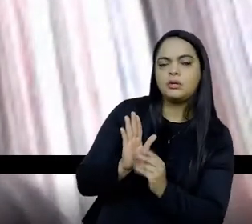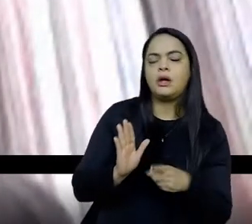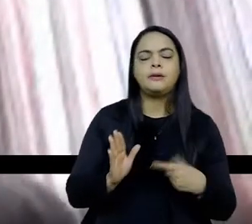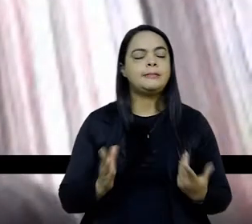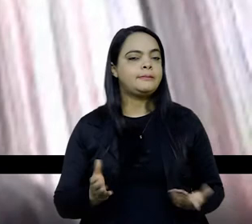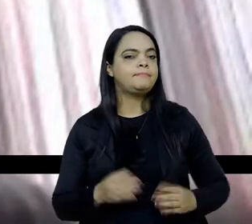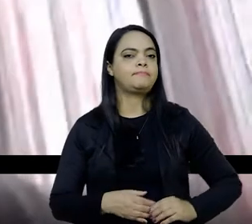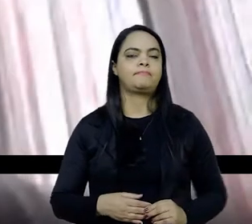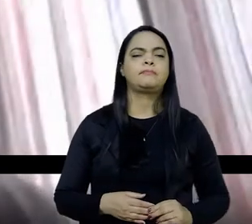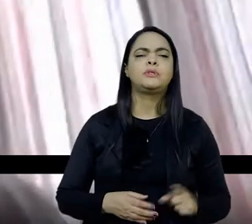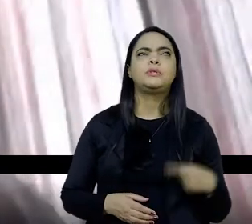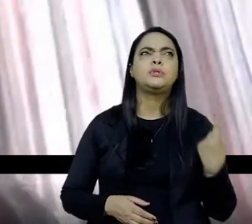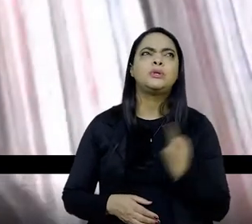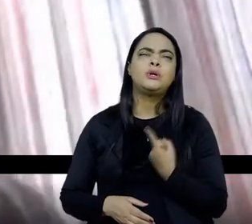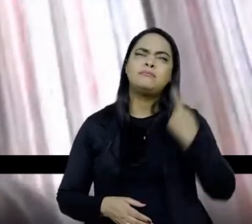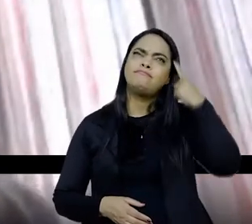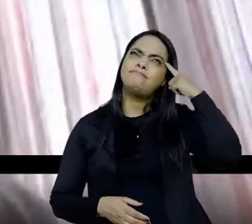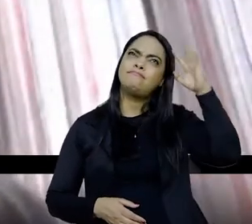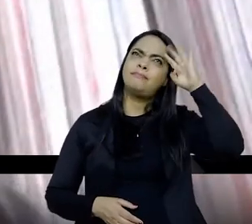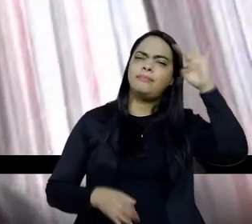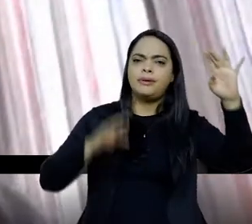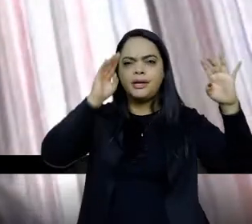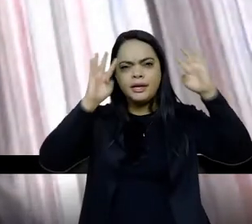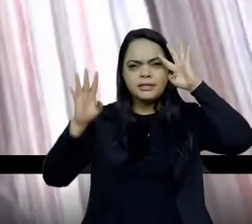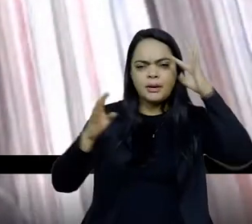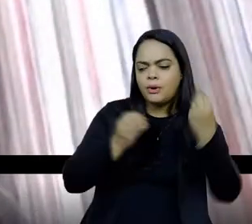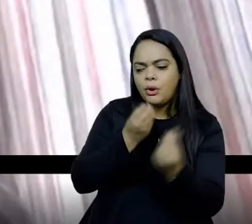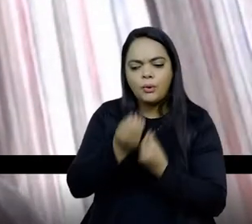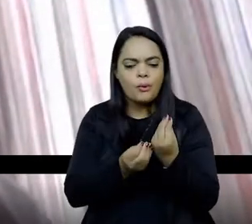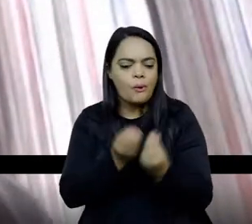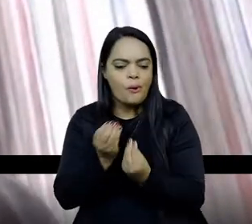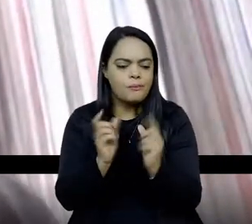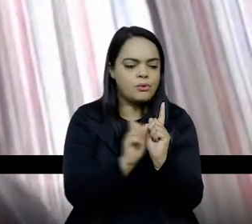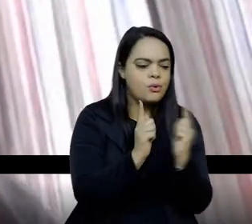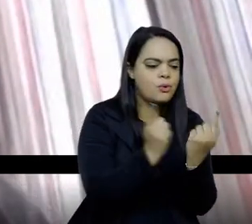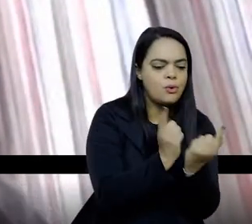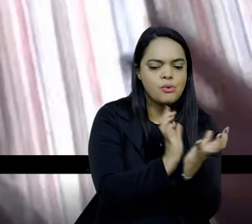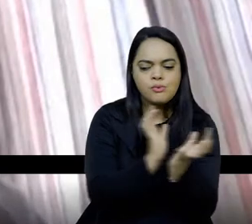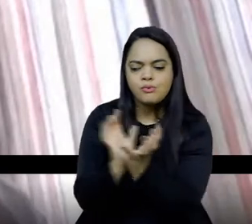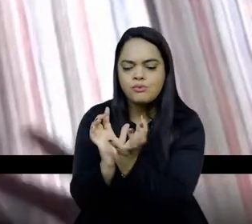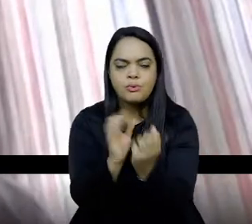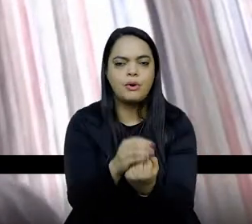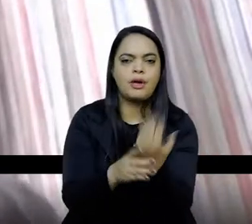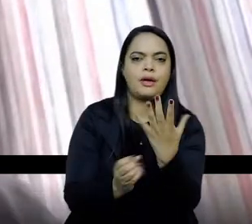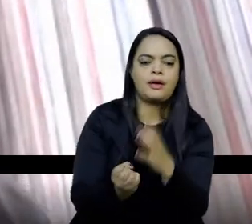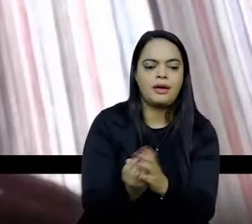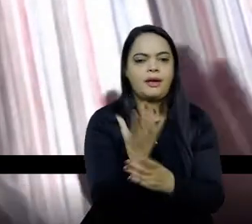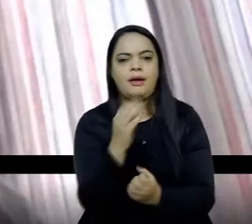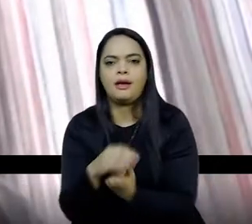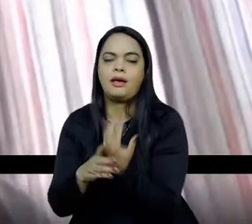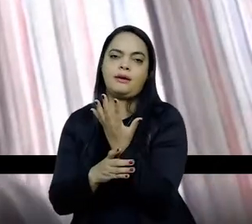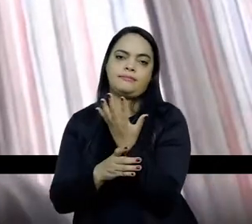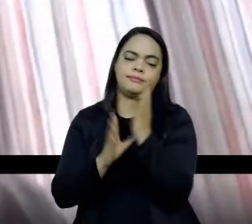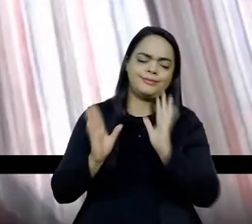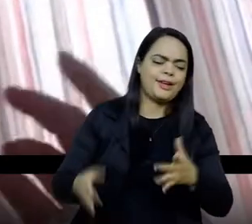tiveram muitas tentativas de constituir esses grupos e agora foram várias idas e voltas nas